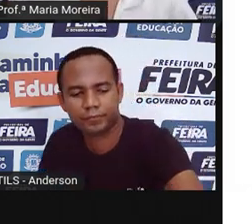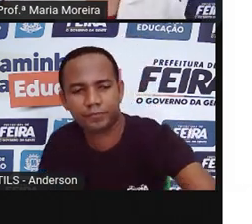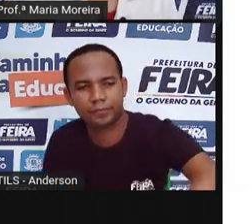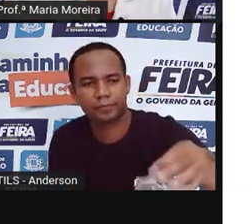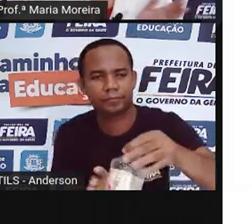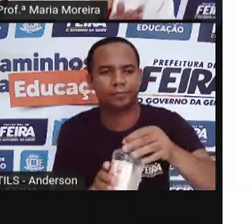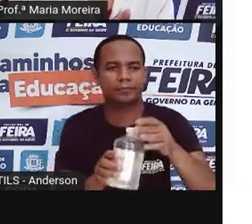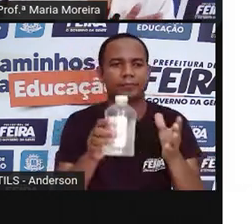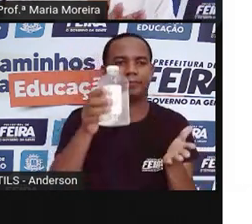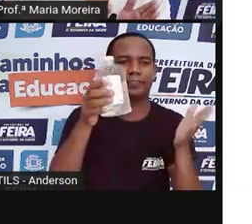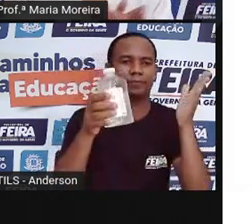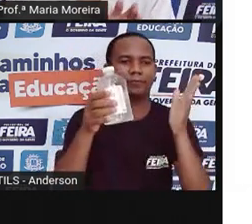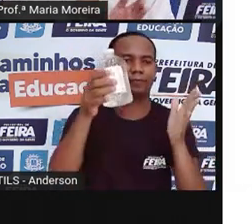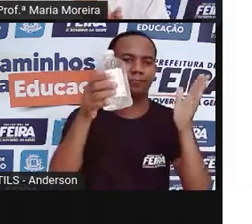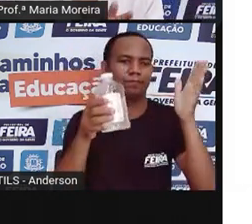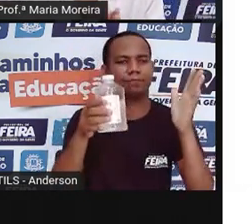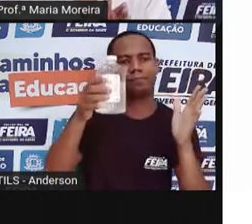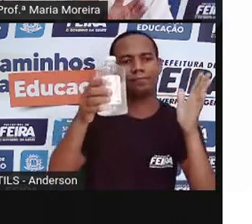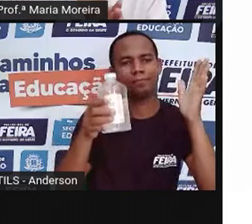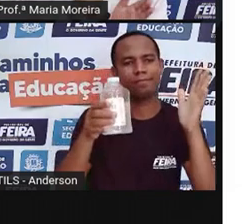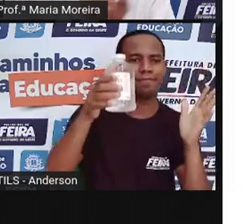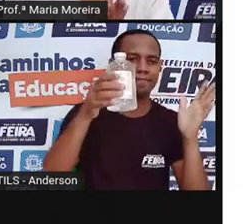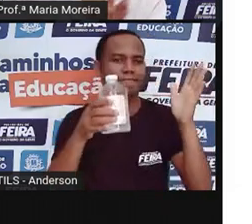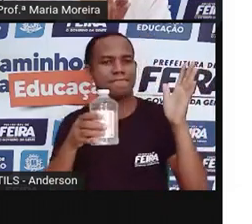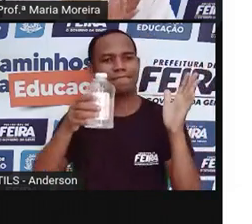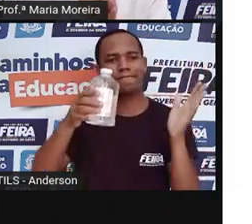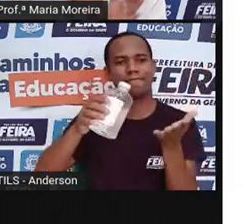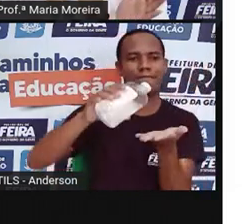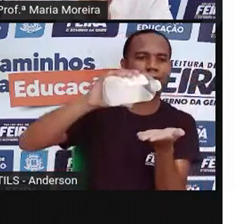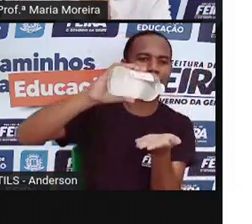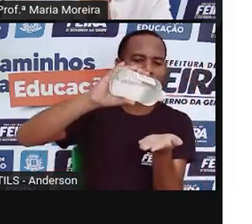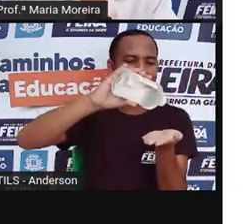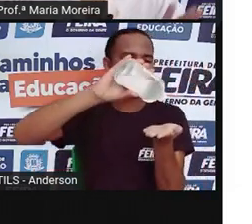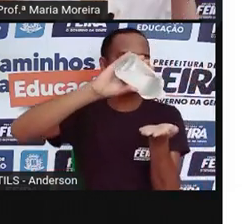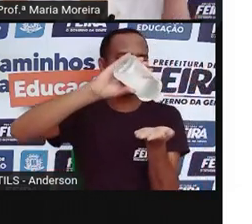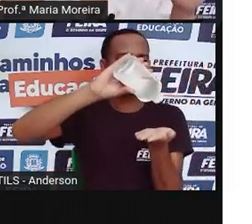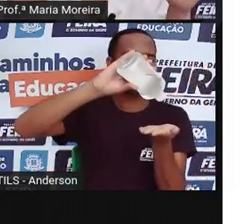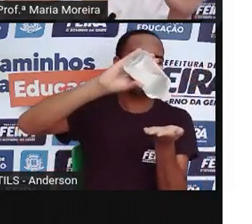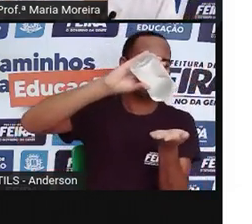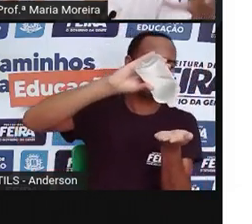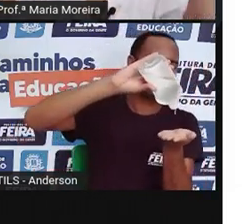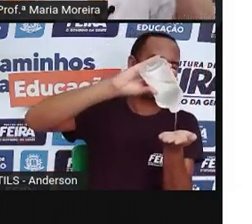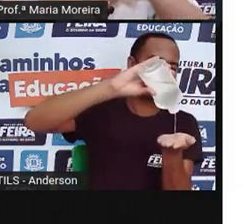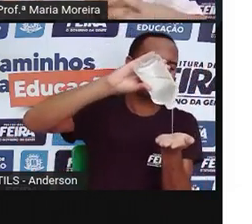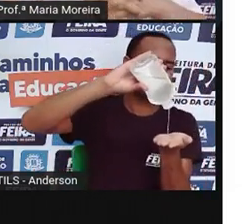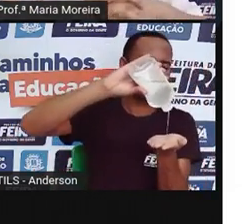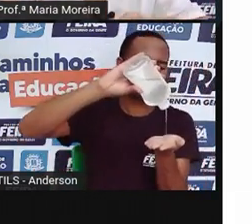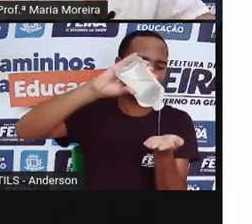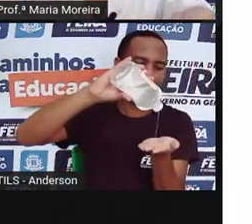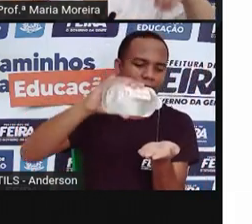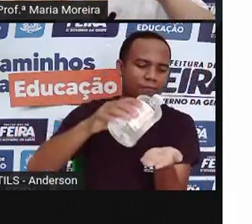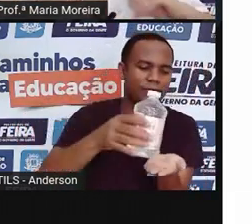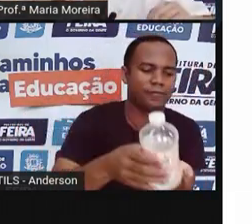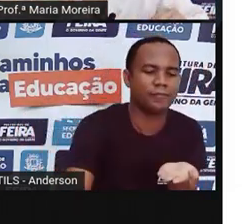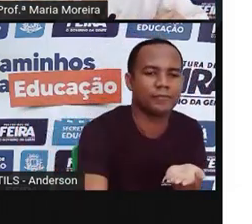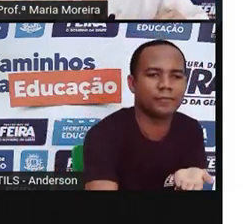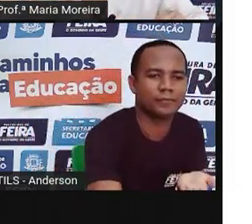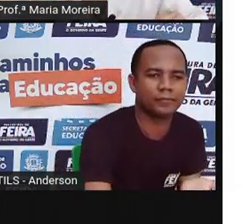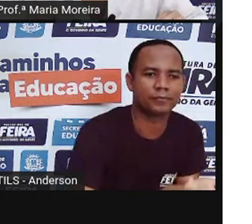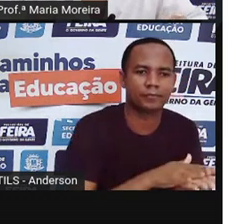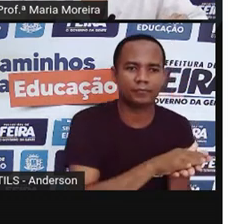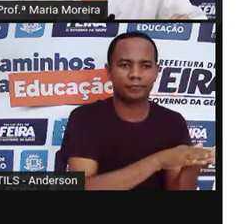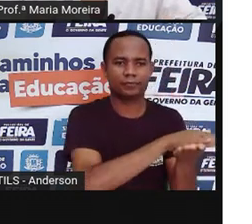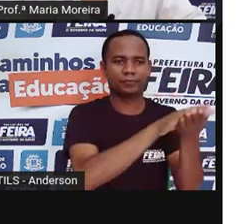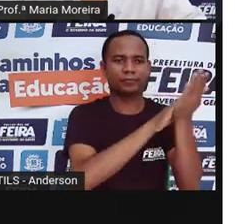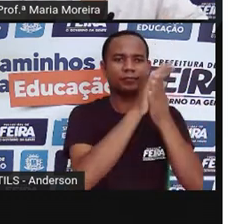Lavar uma mão, lavar outra, lavar uma mão. lavem as mãos, lavem entre os dedos, olha se